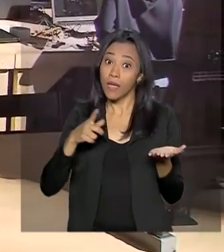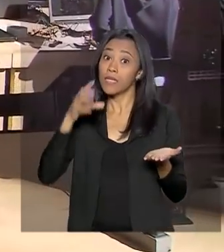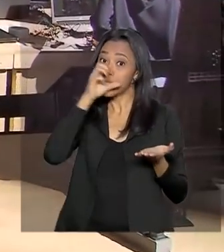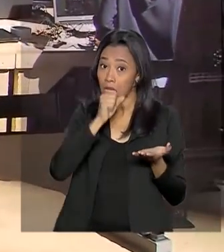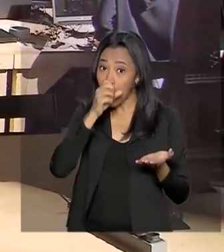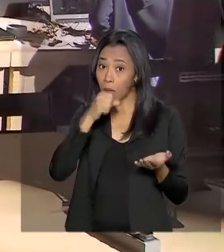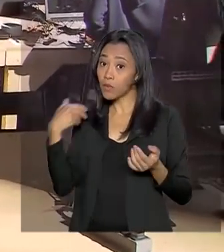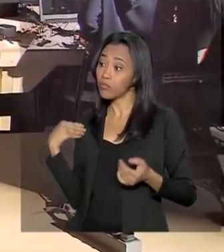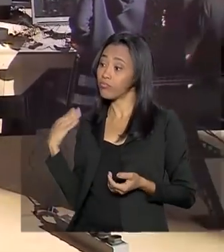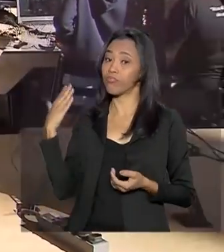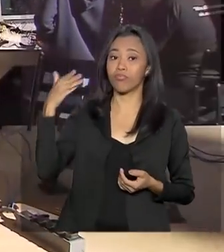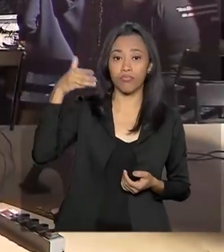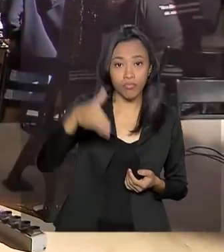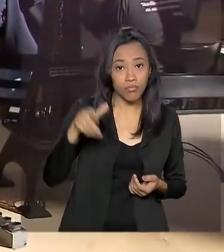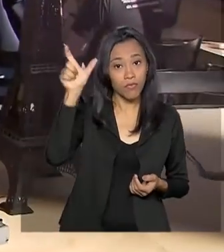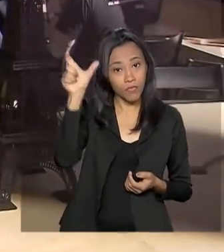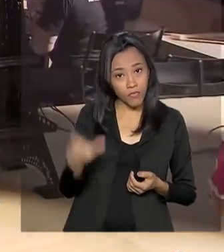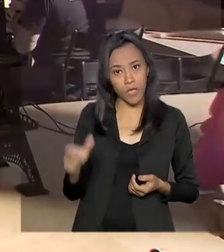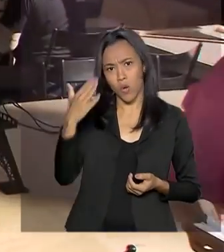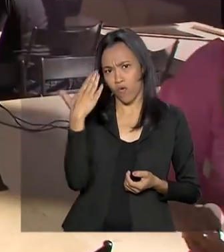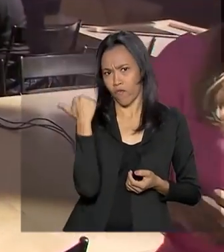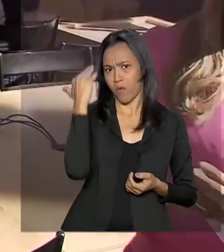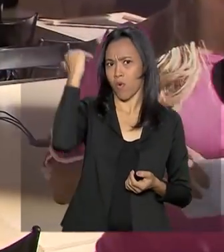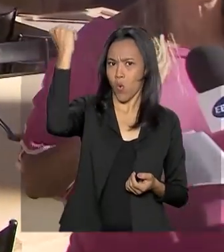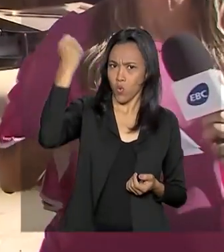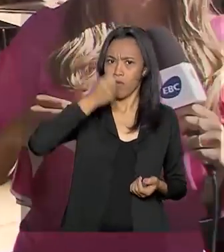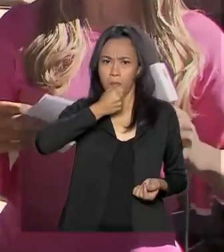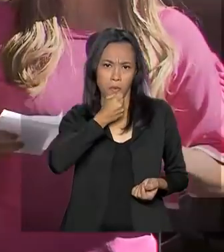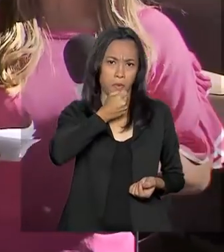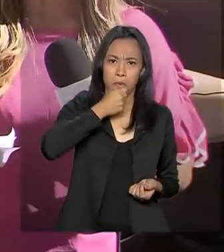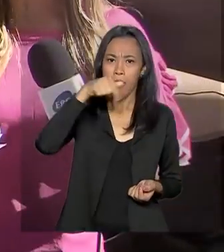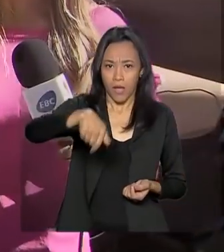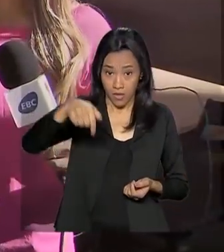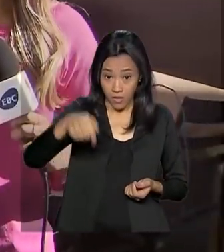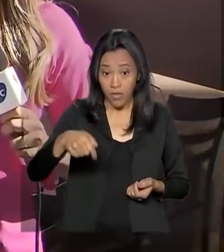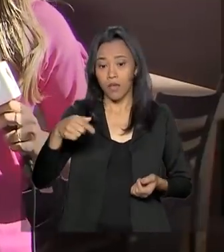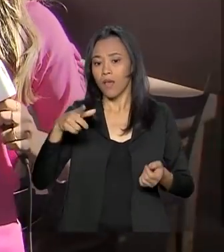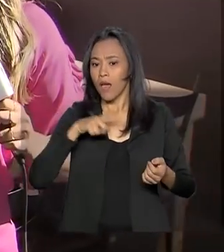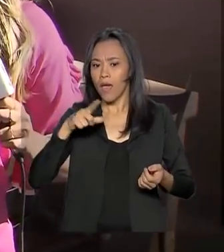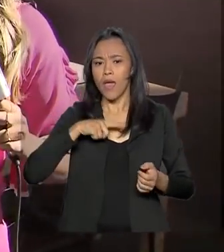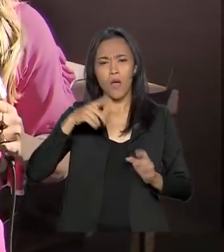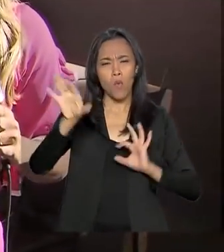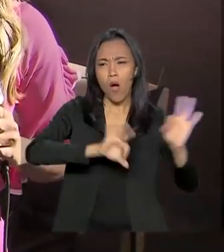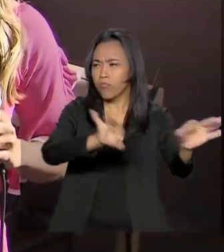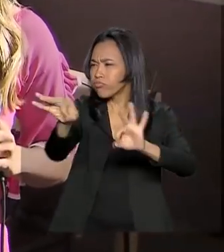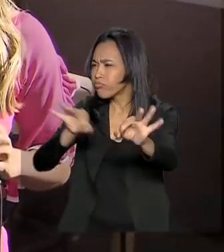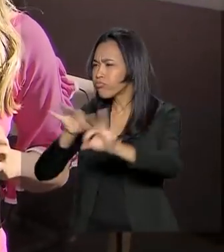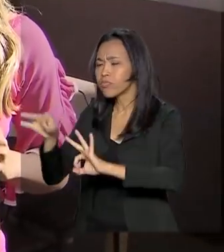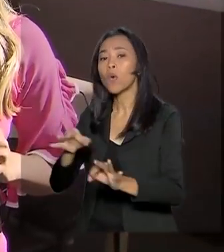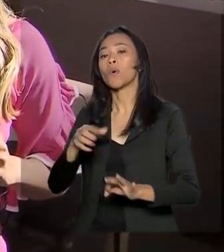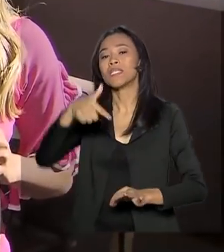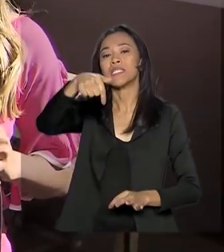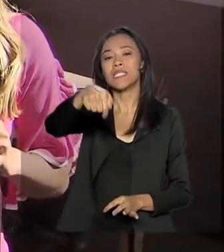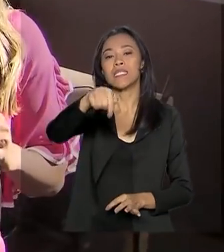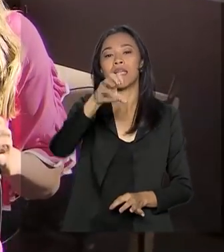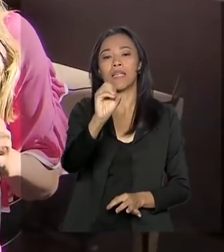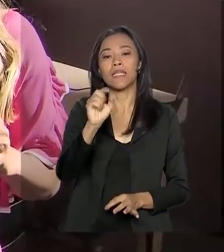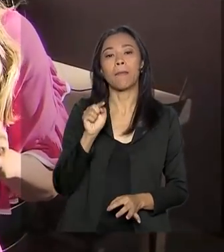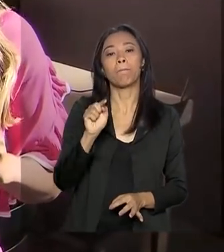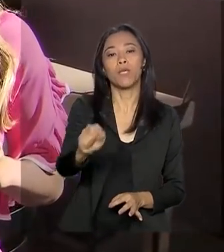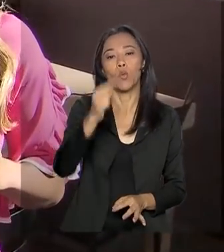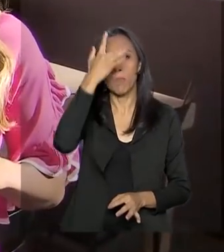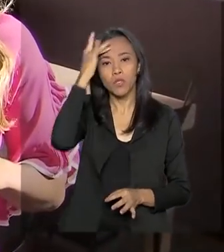vocalista da banda Iron Maiden, o Bruce Jinkson. Então, assim, é um evento grande, foi pensado para 70 mil pessoas. Tem